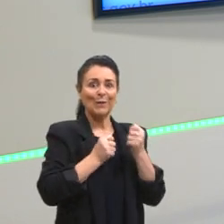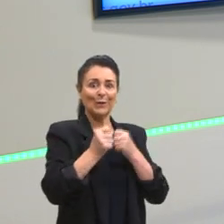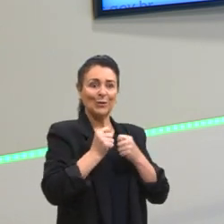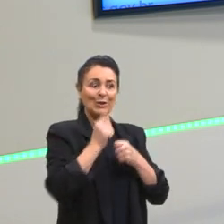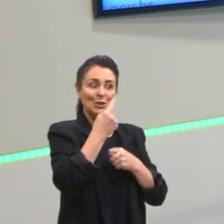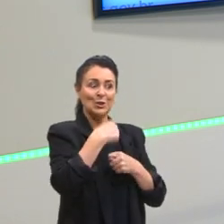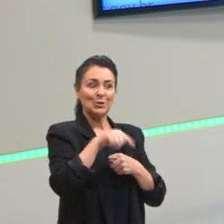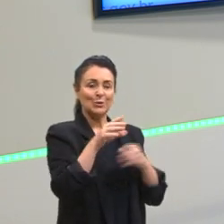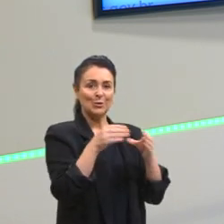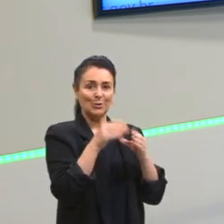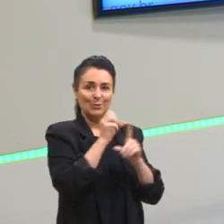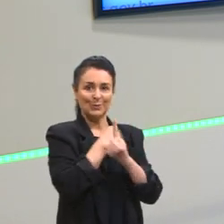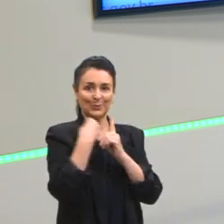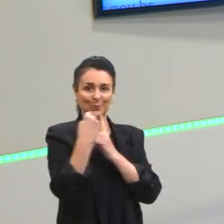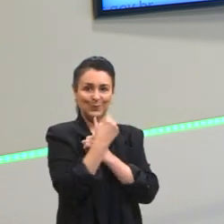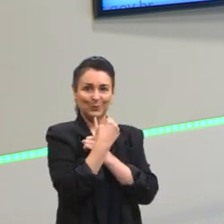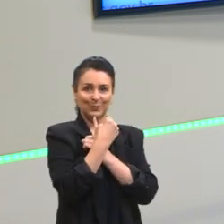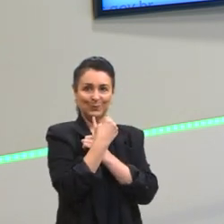E olha só,